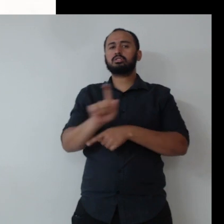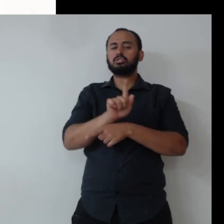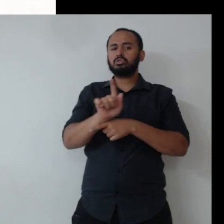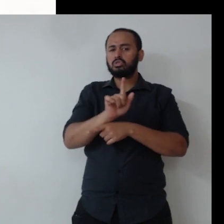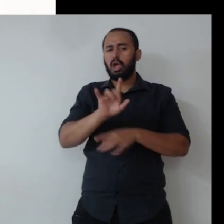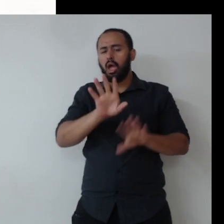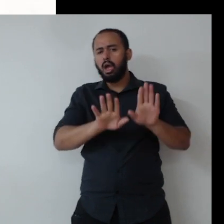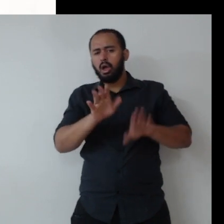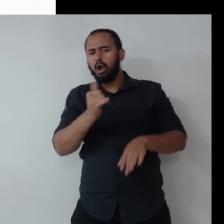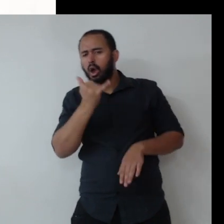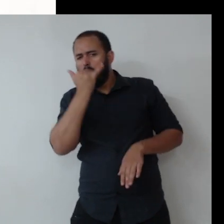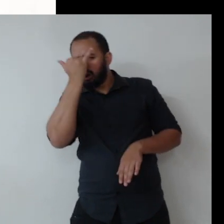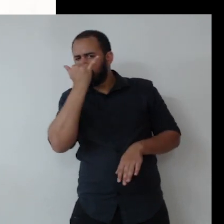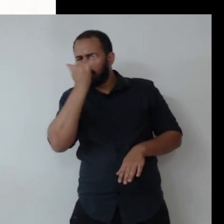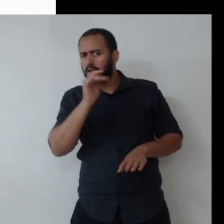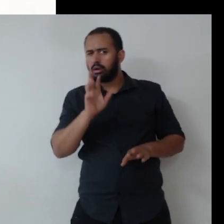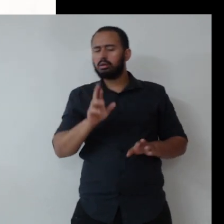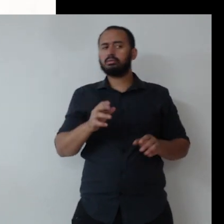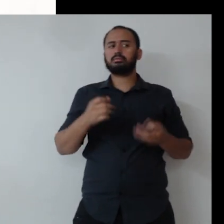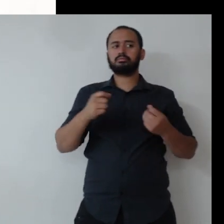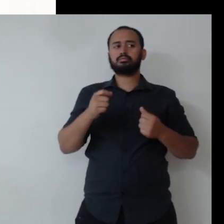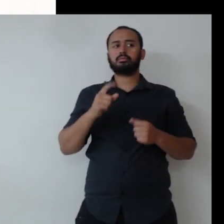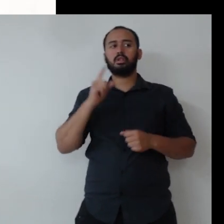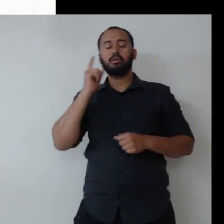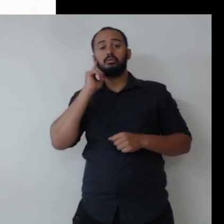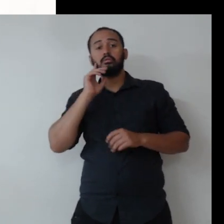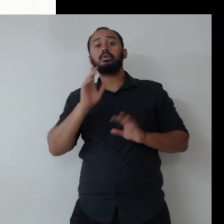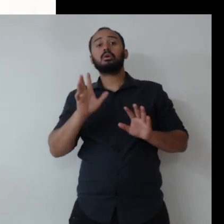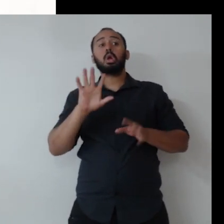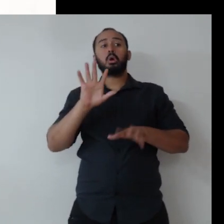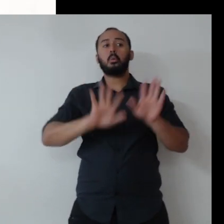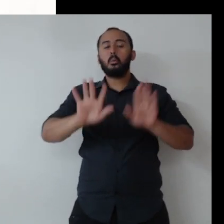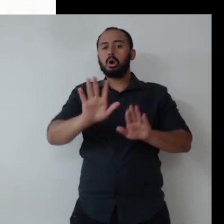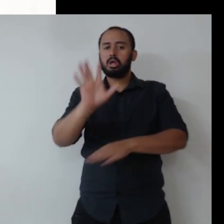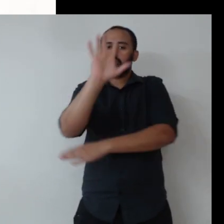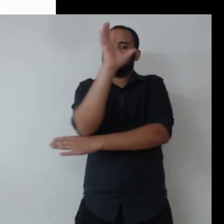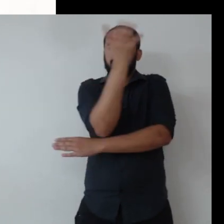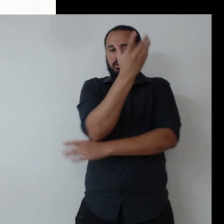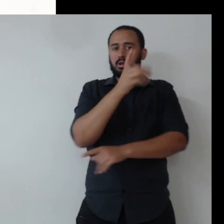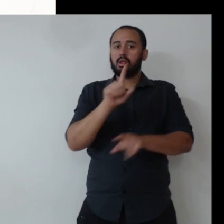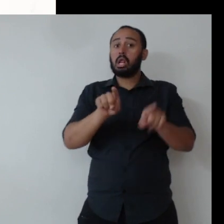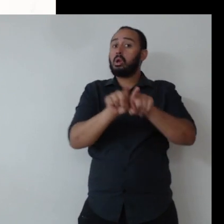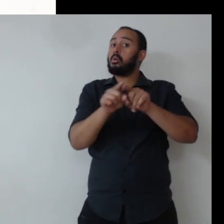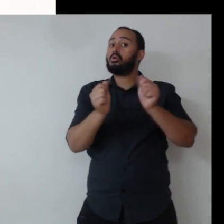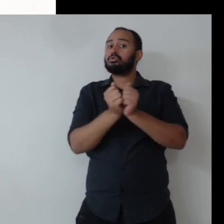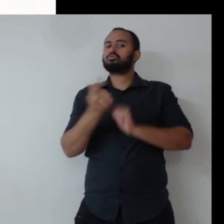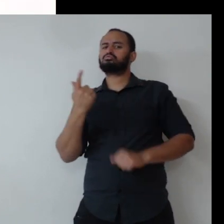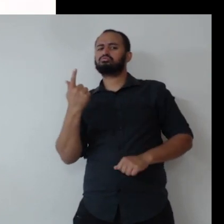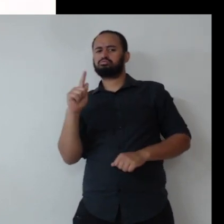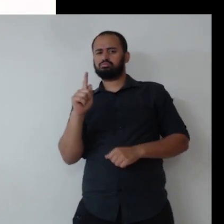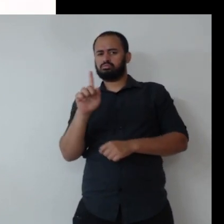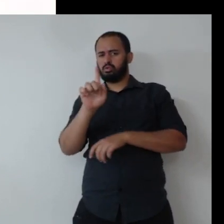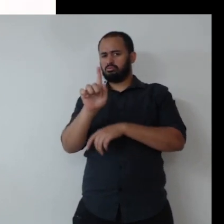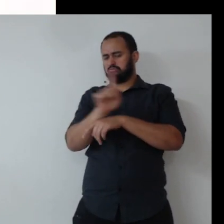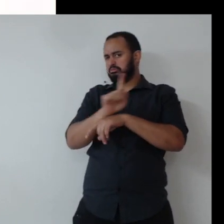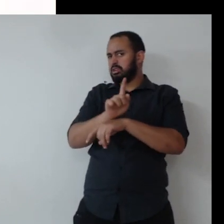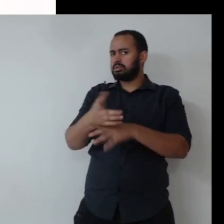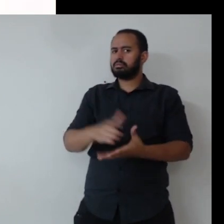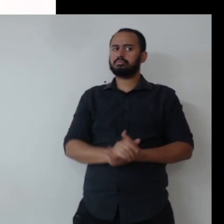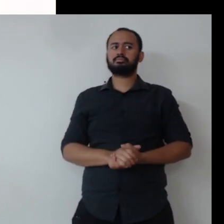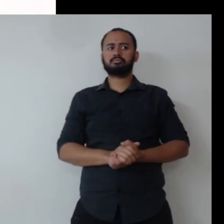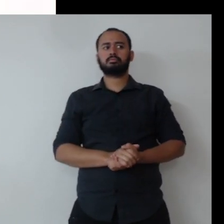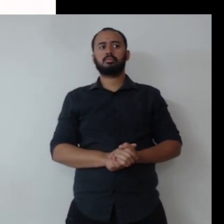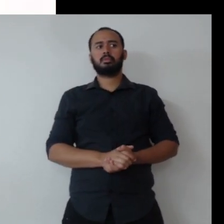literatura, que é elemento fundamental no conceito de governança, olha aí governança com sustentabilidade e com a questão